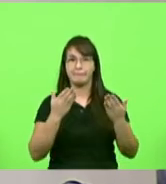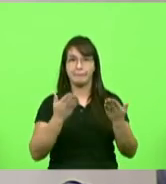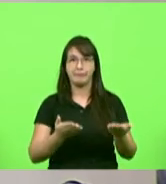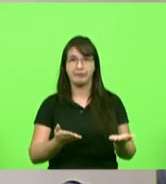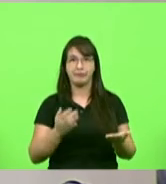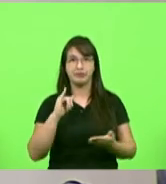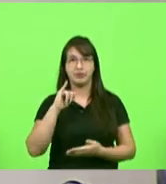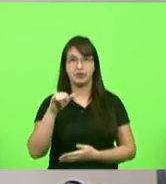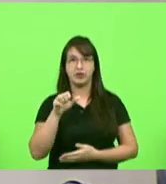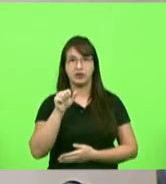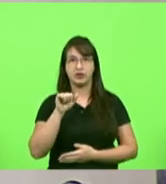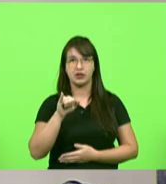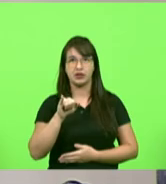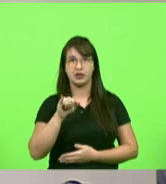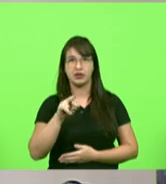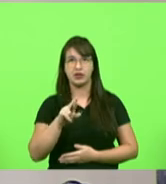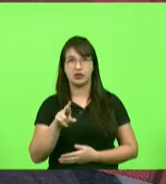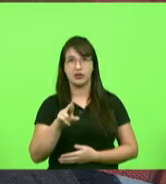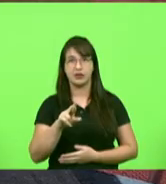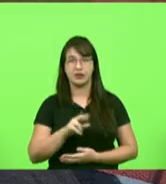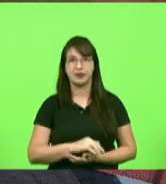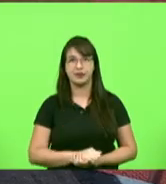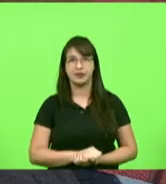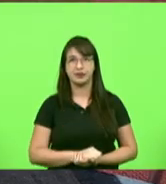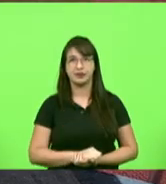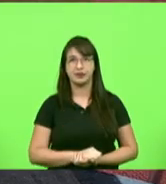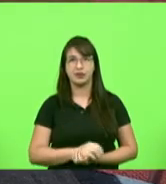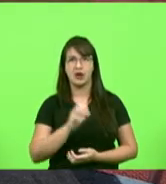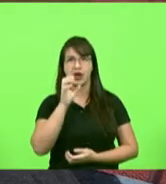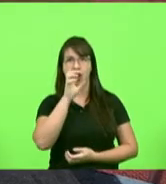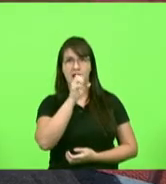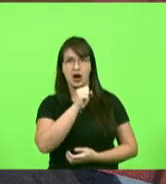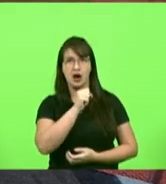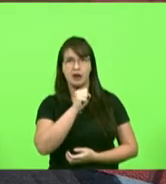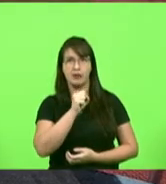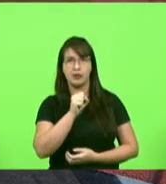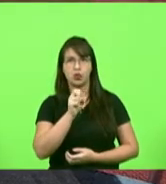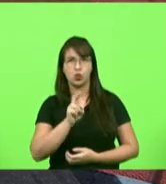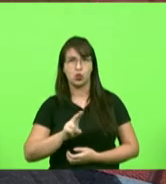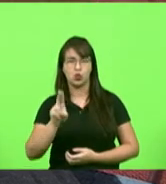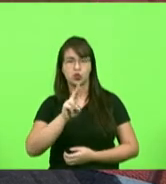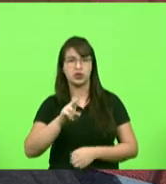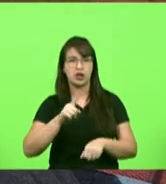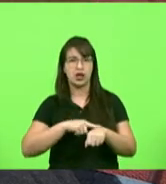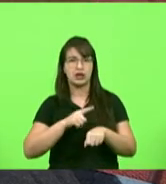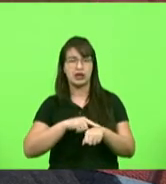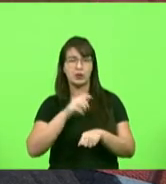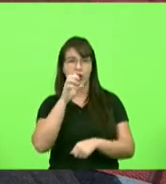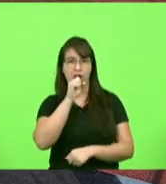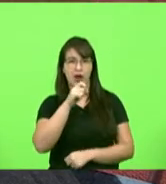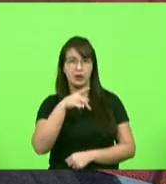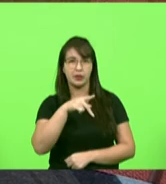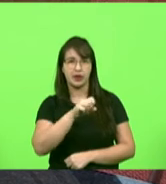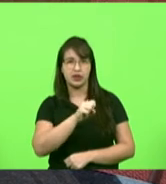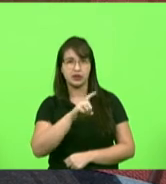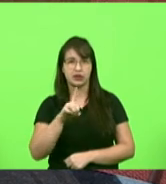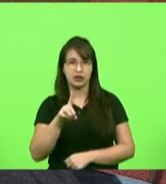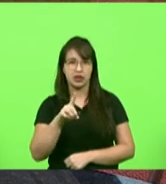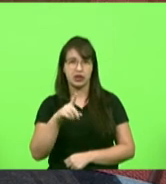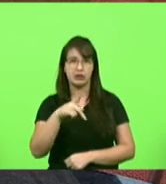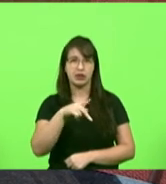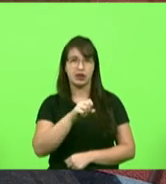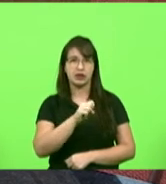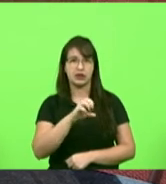pois não deputado senhor presidente apenas se me permite utilizar um pouquinho o tempo do PSD e PSC